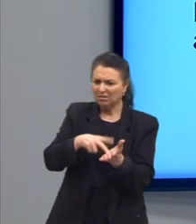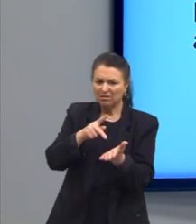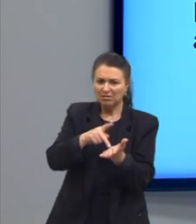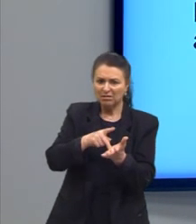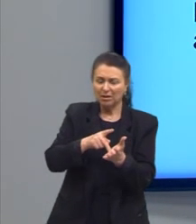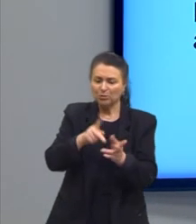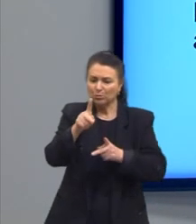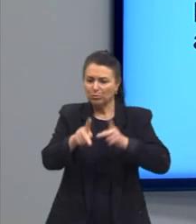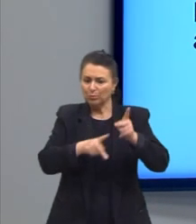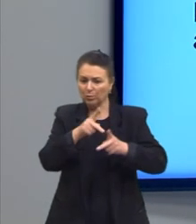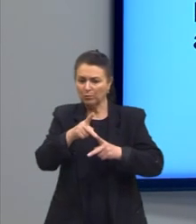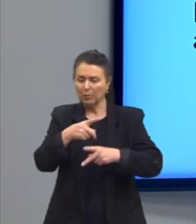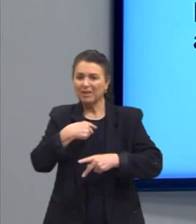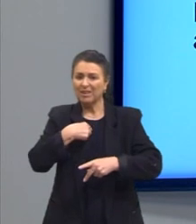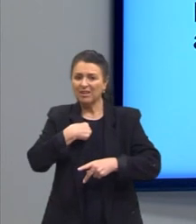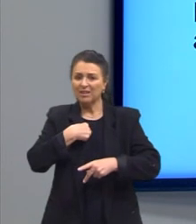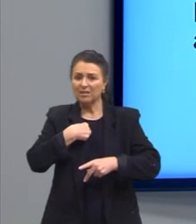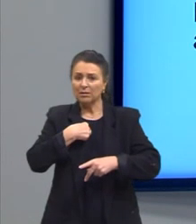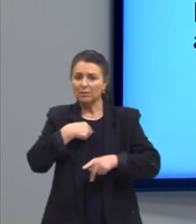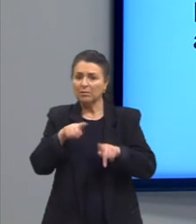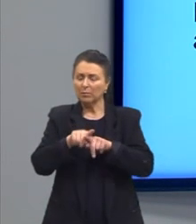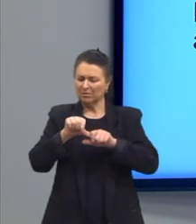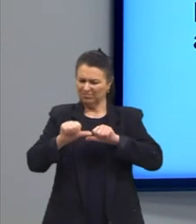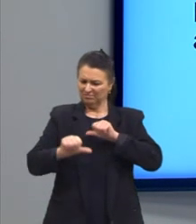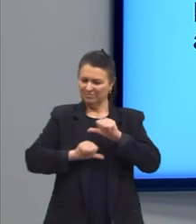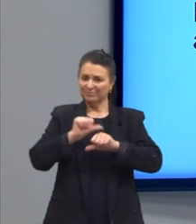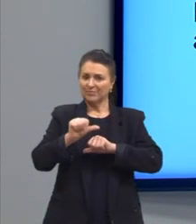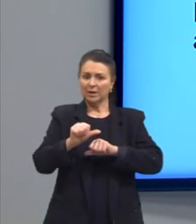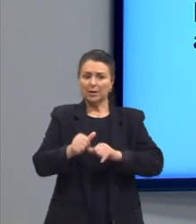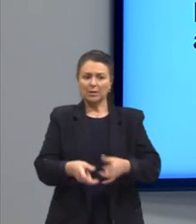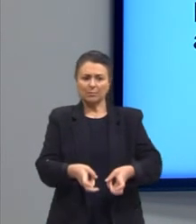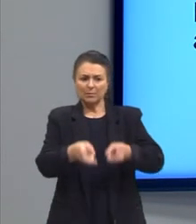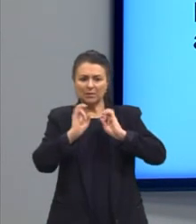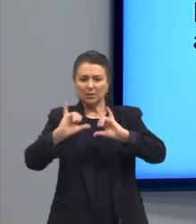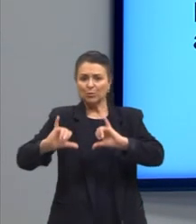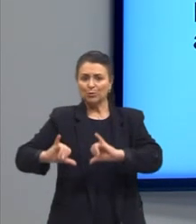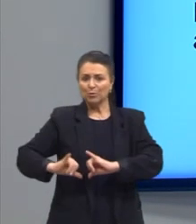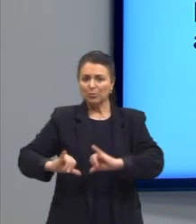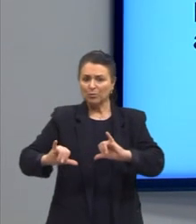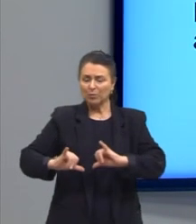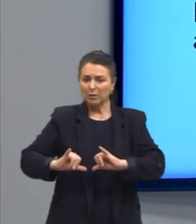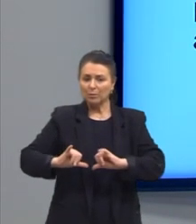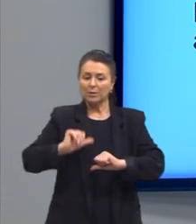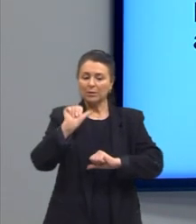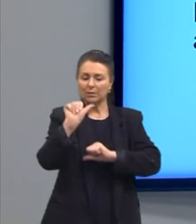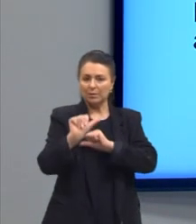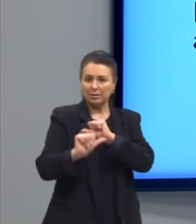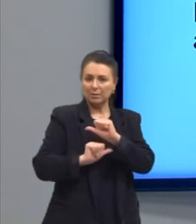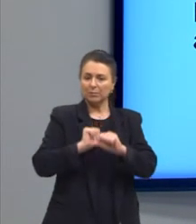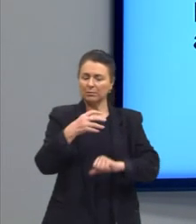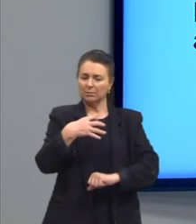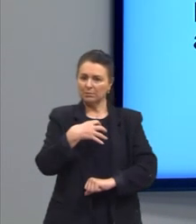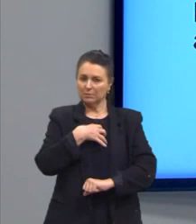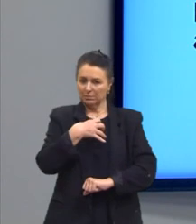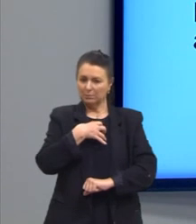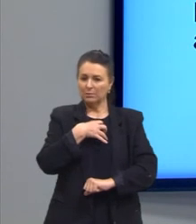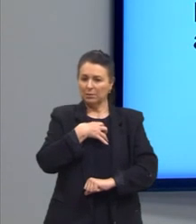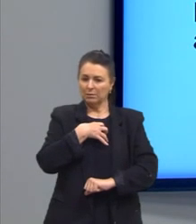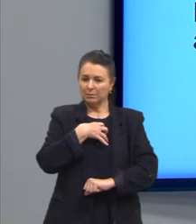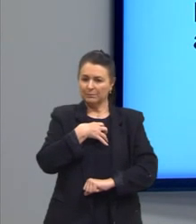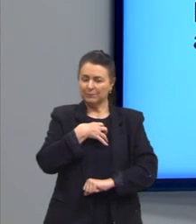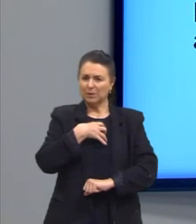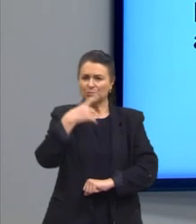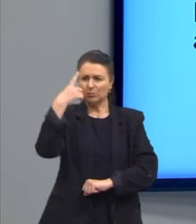se modificam. Ele começa a ver que aquele povo sofre tanto e ele já modifica um pouco o seu jeito de